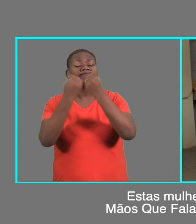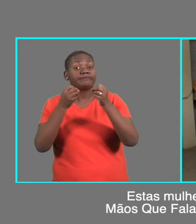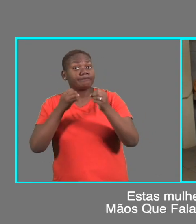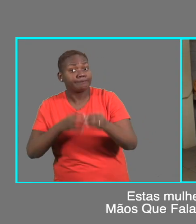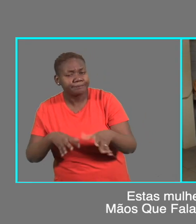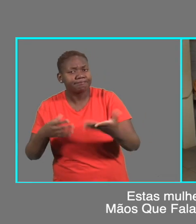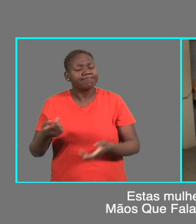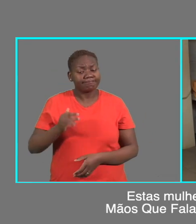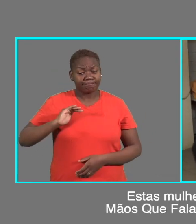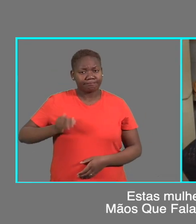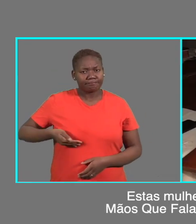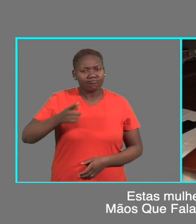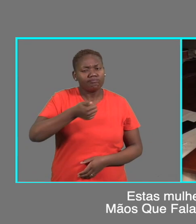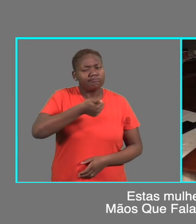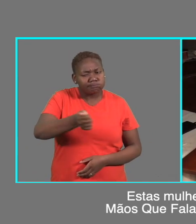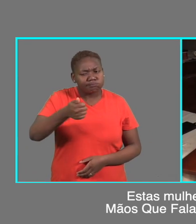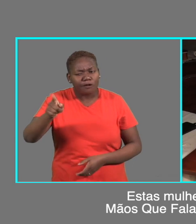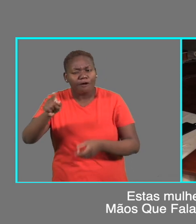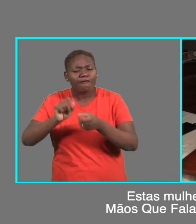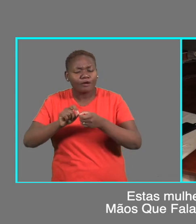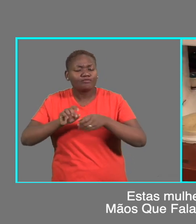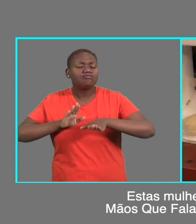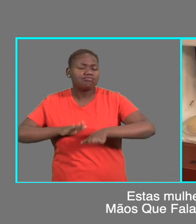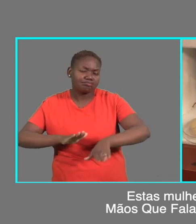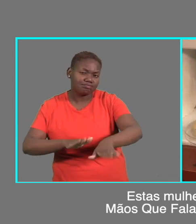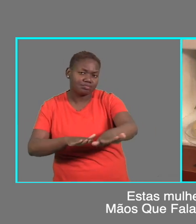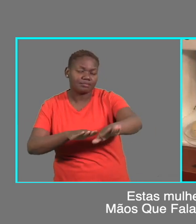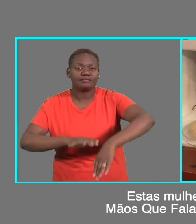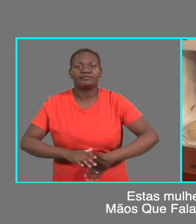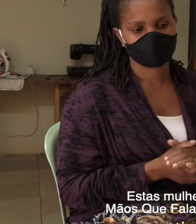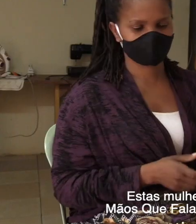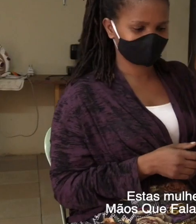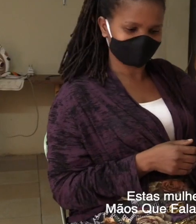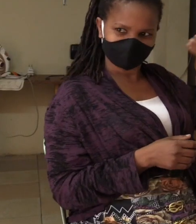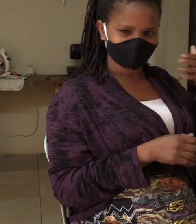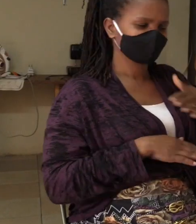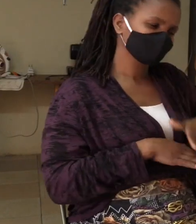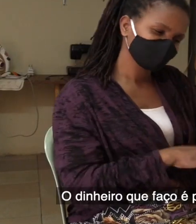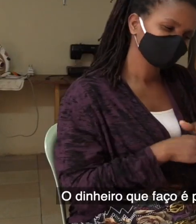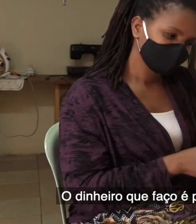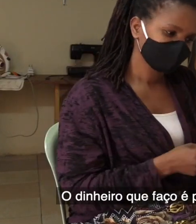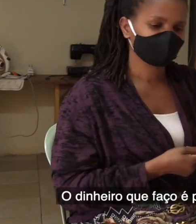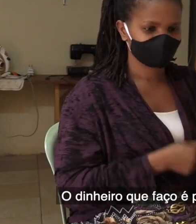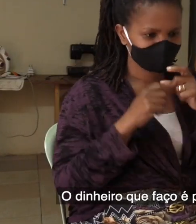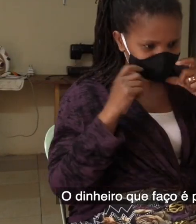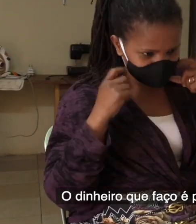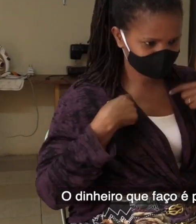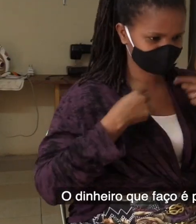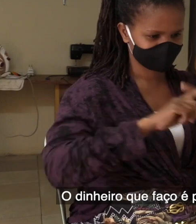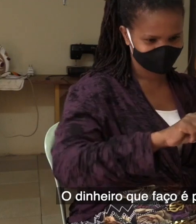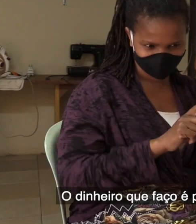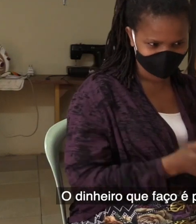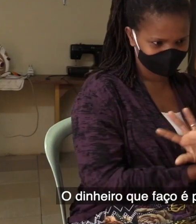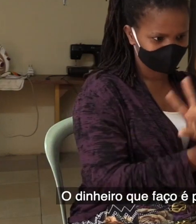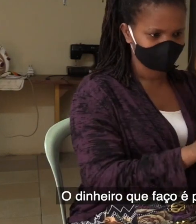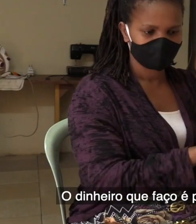mulheres pertencem à associação Mãos que Falam e Fazem da Costura seu ofício. O dinheiro que faço é para